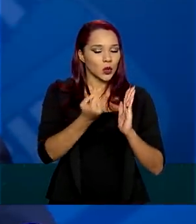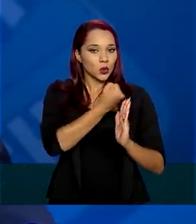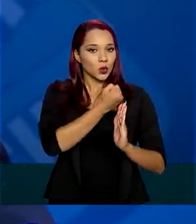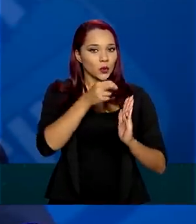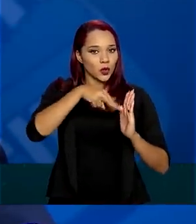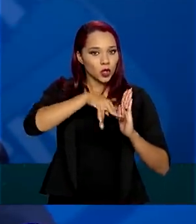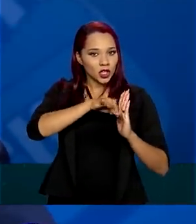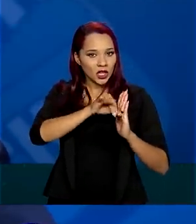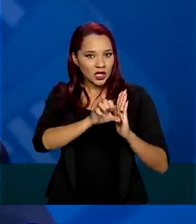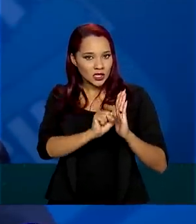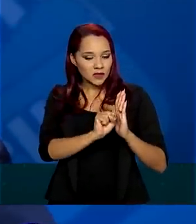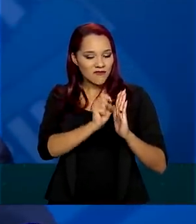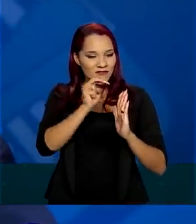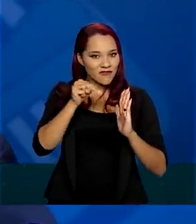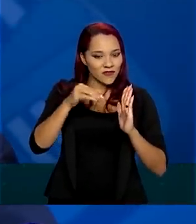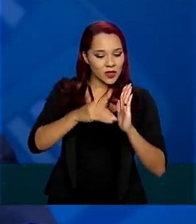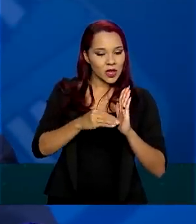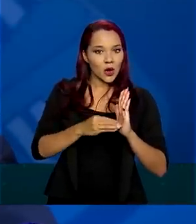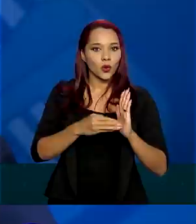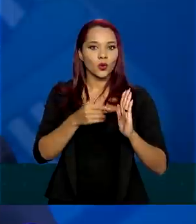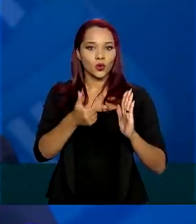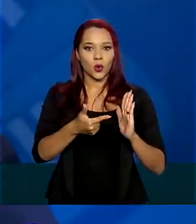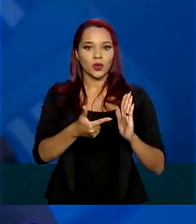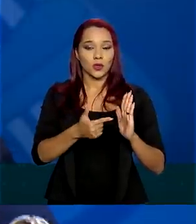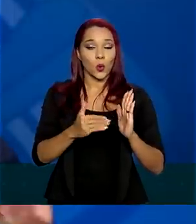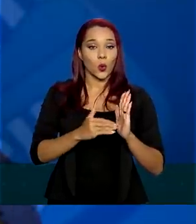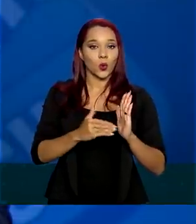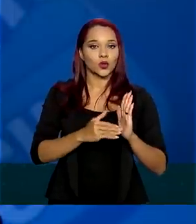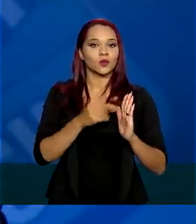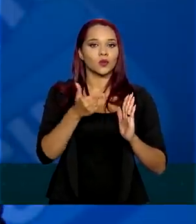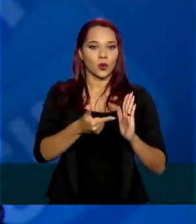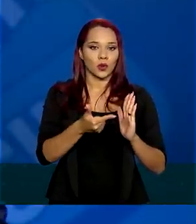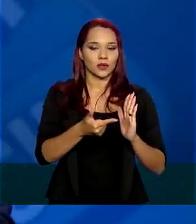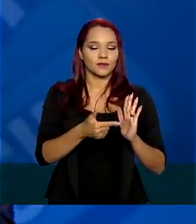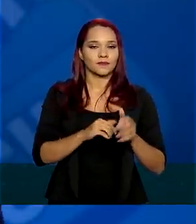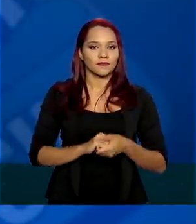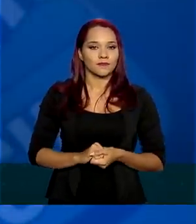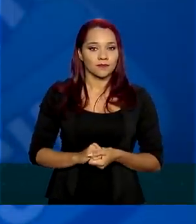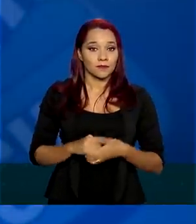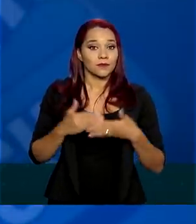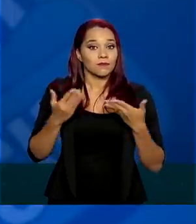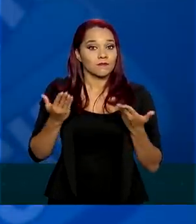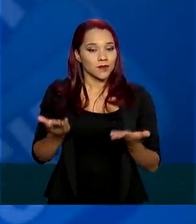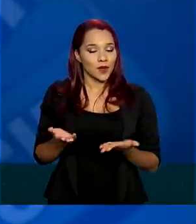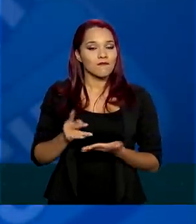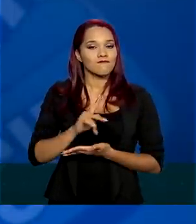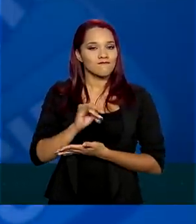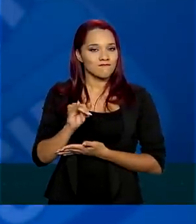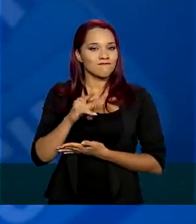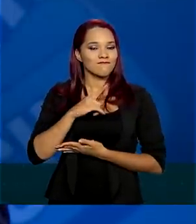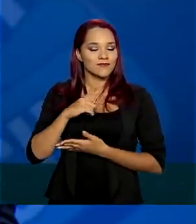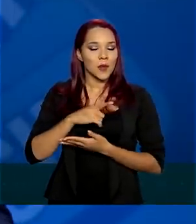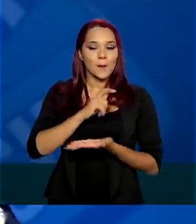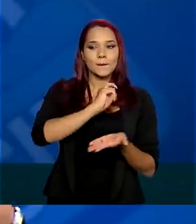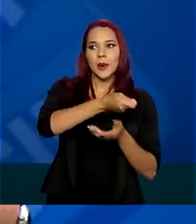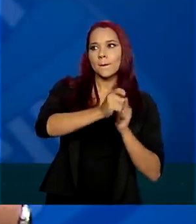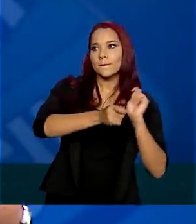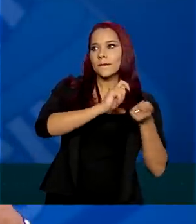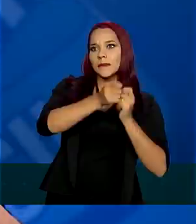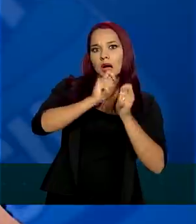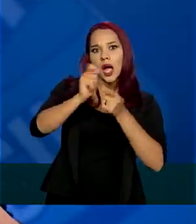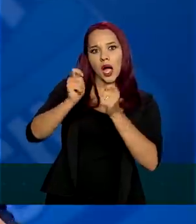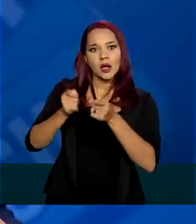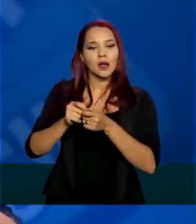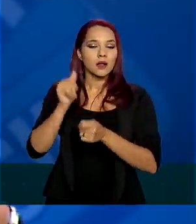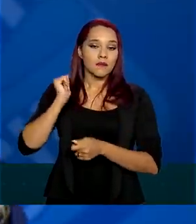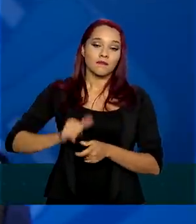NIS é 2, o último dígito. Portanto, nós estaremos pagando entre